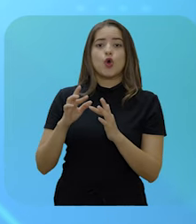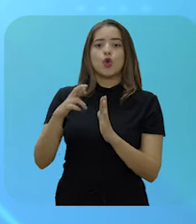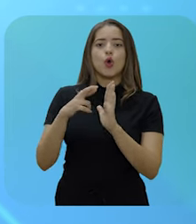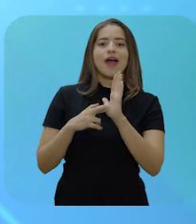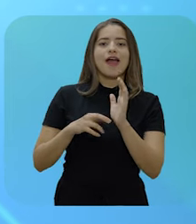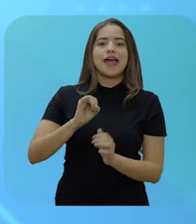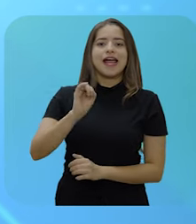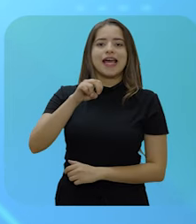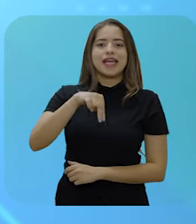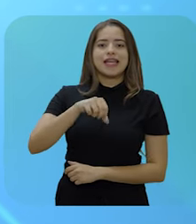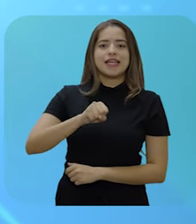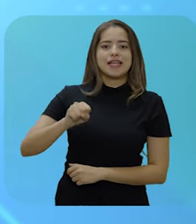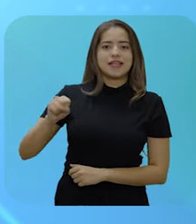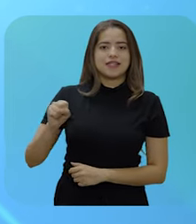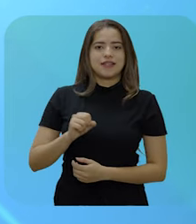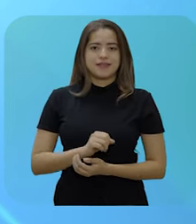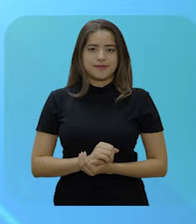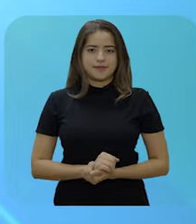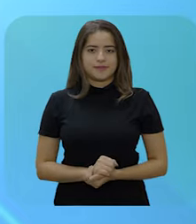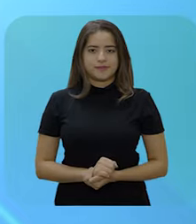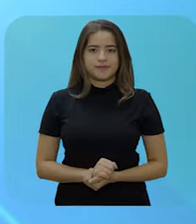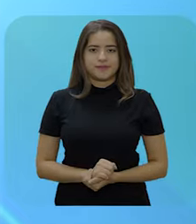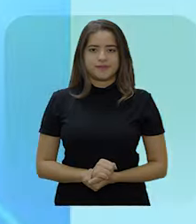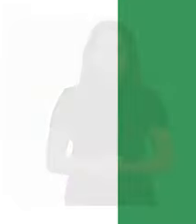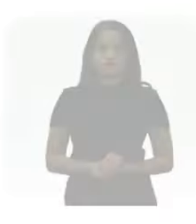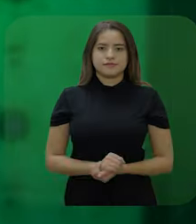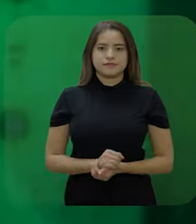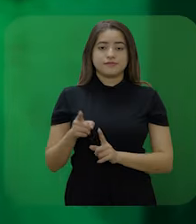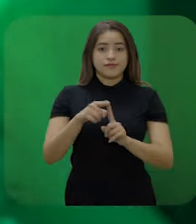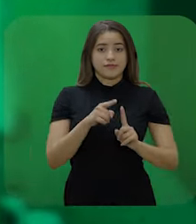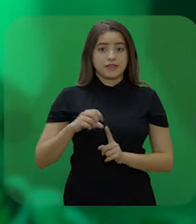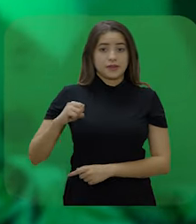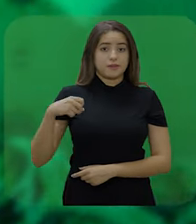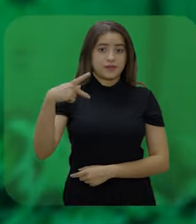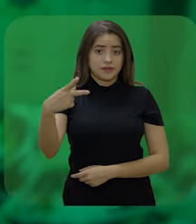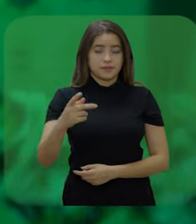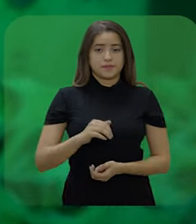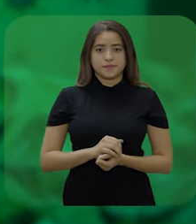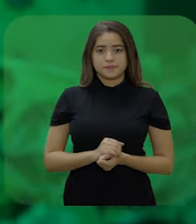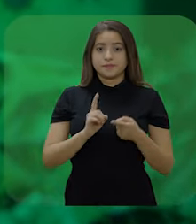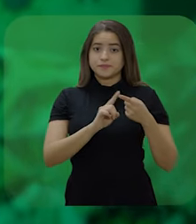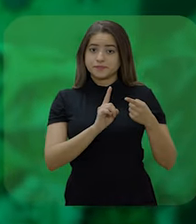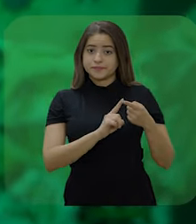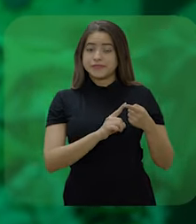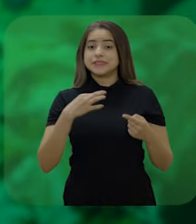por ter completado as condições exigidas pela norma legal. Tipos de aposentadoria